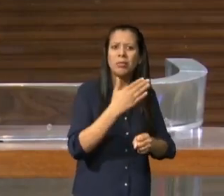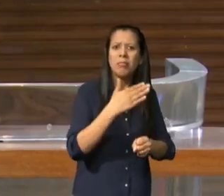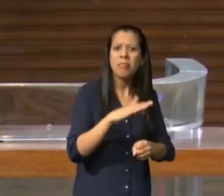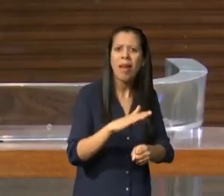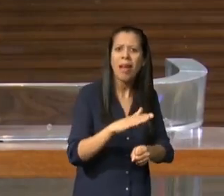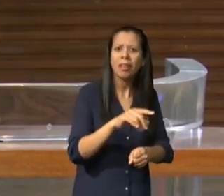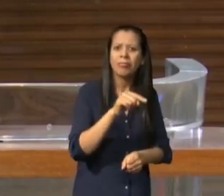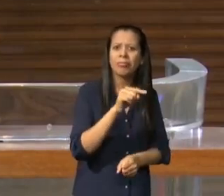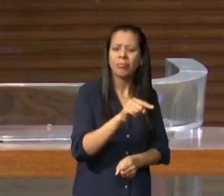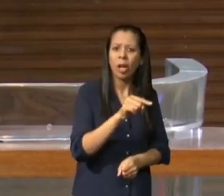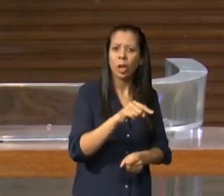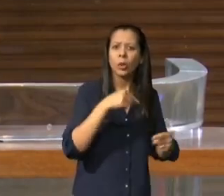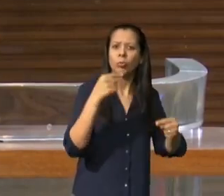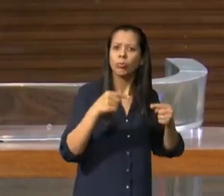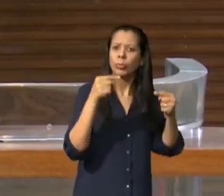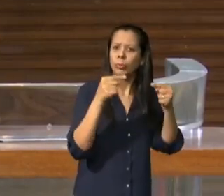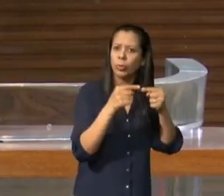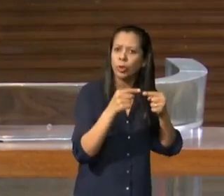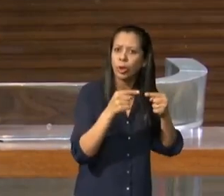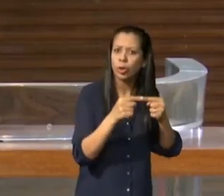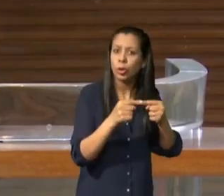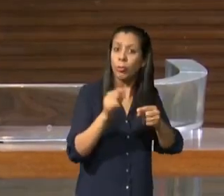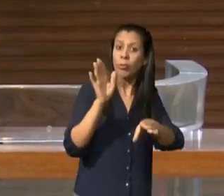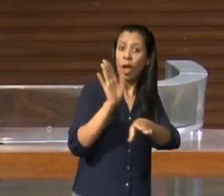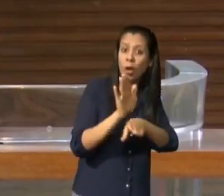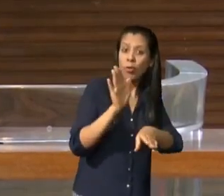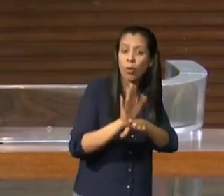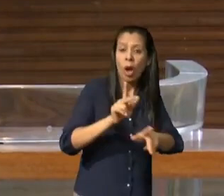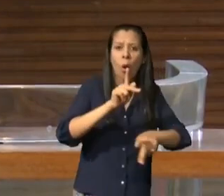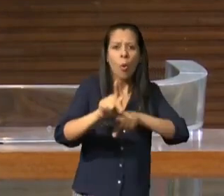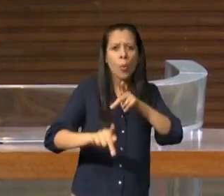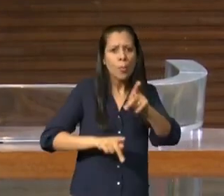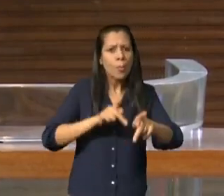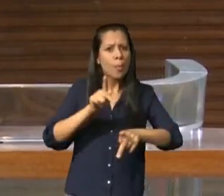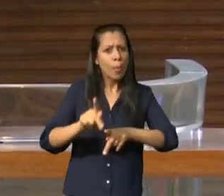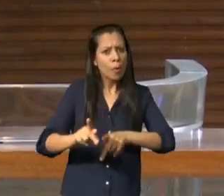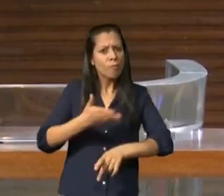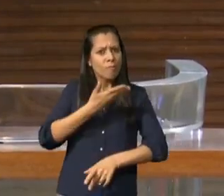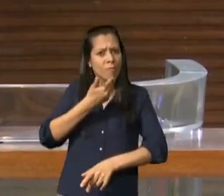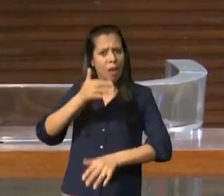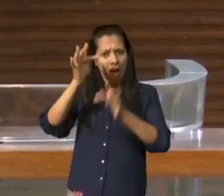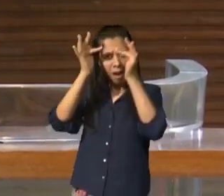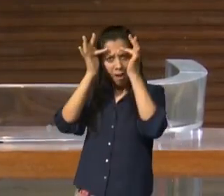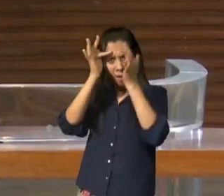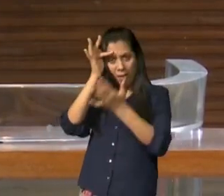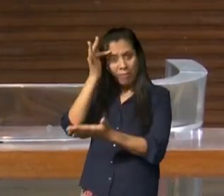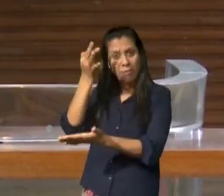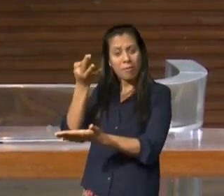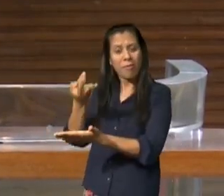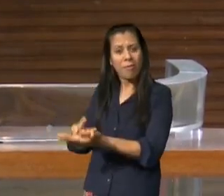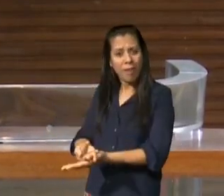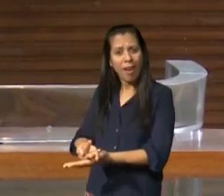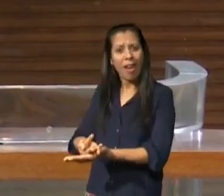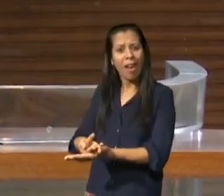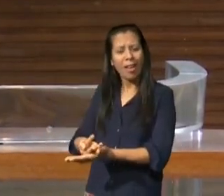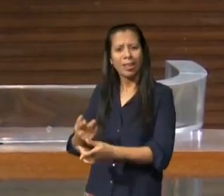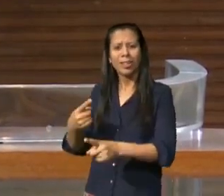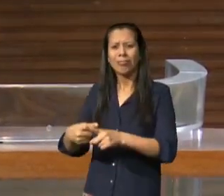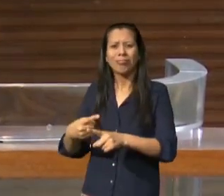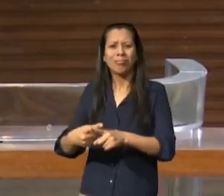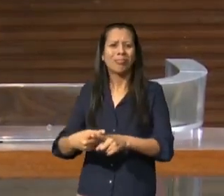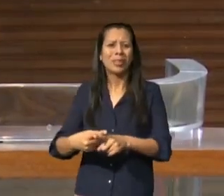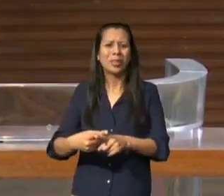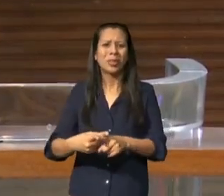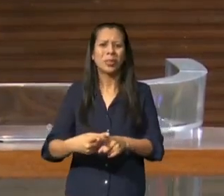com um propósito muito grande de alicerçar a fé daqueles irmãos e existiam naquela igreja de Corinto irmãos de